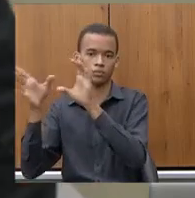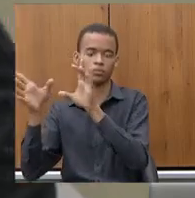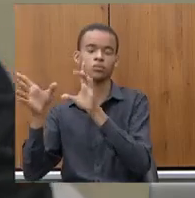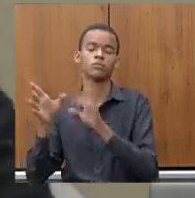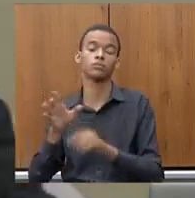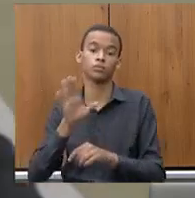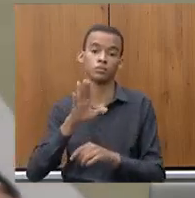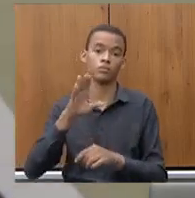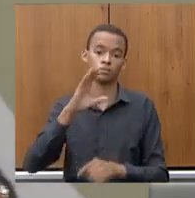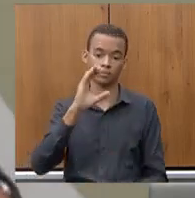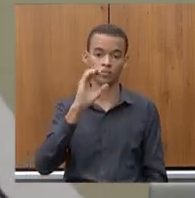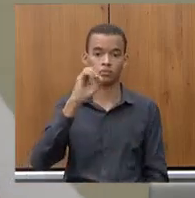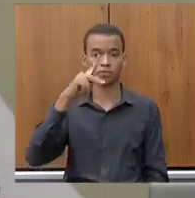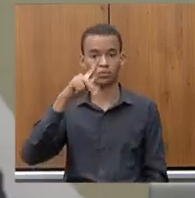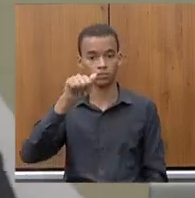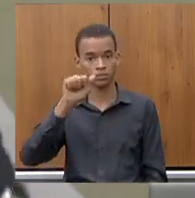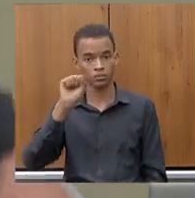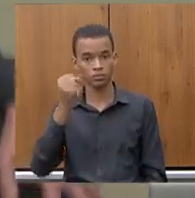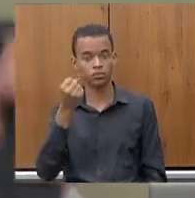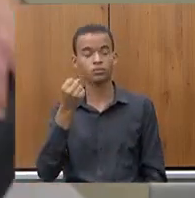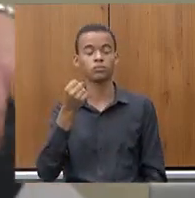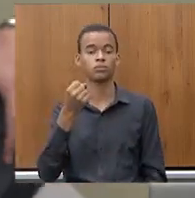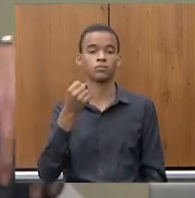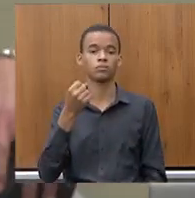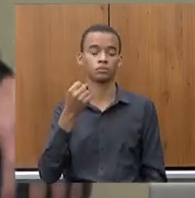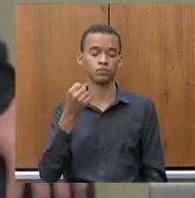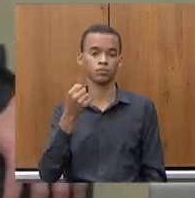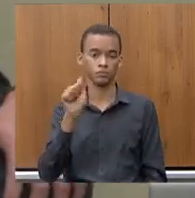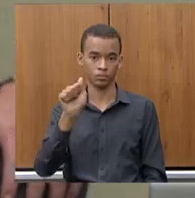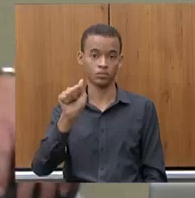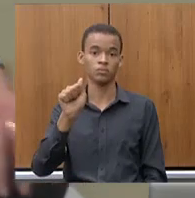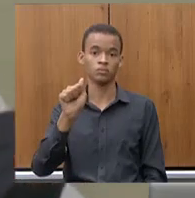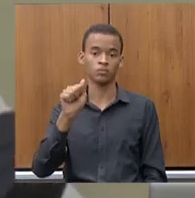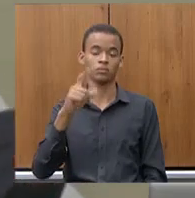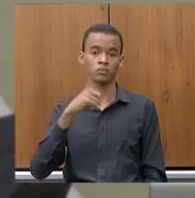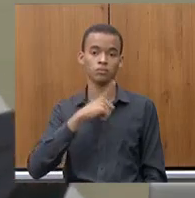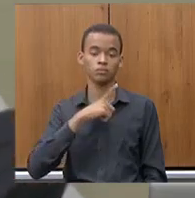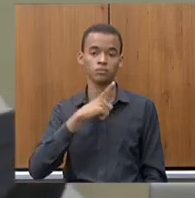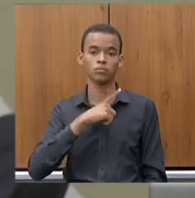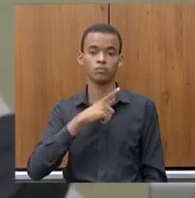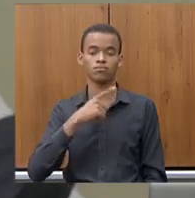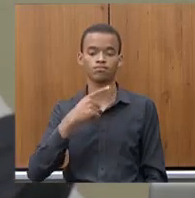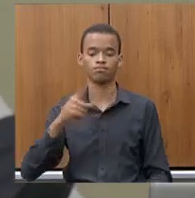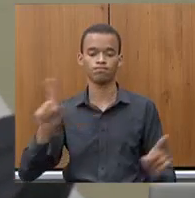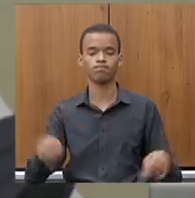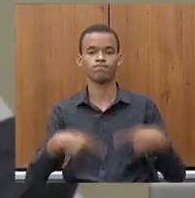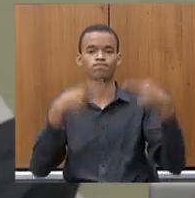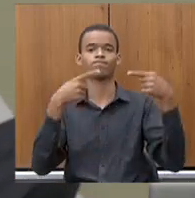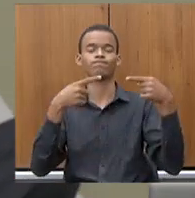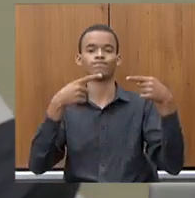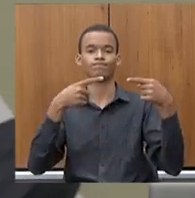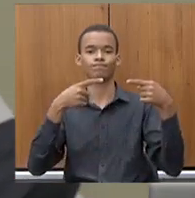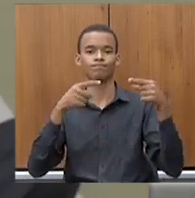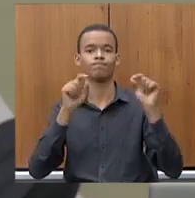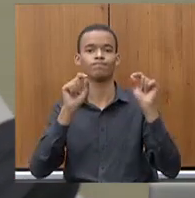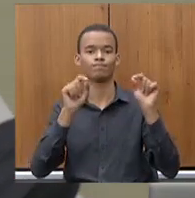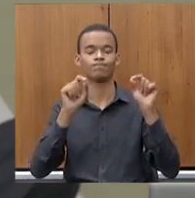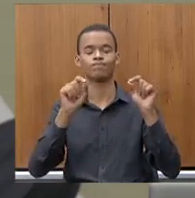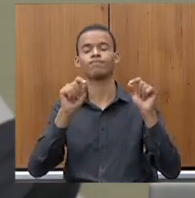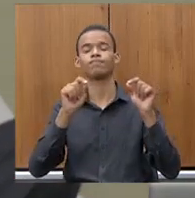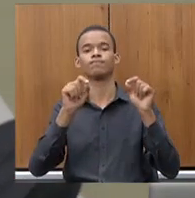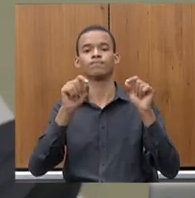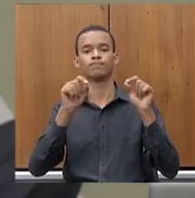que o senhor falou na Copasa nós temos um desafio muito grande de universalizar